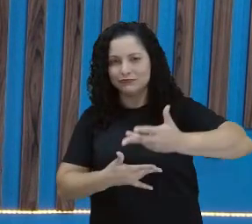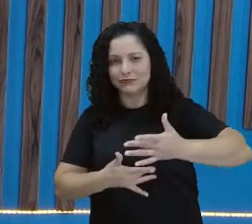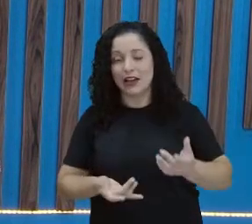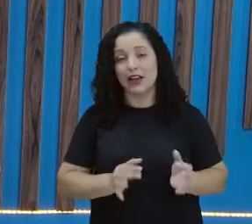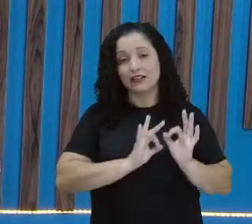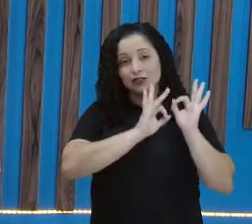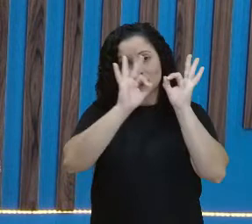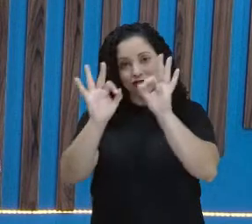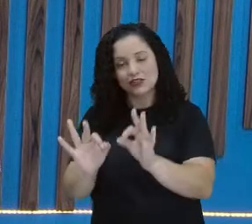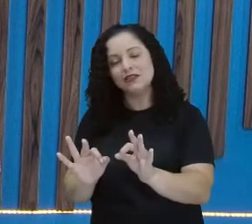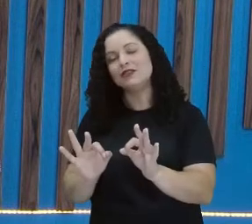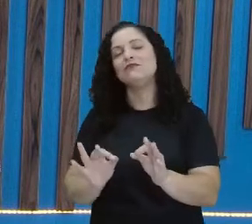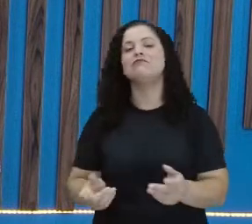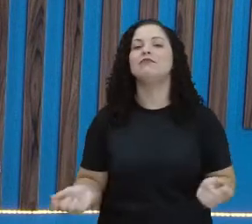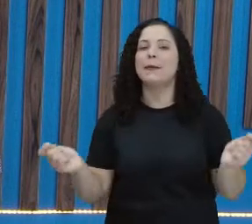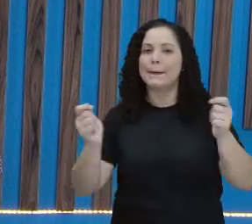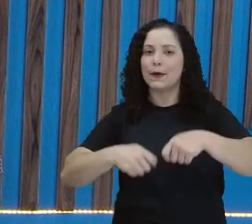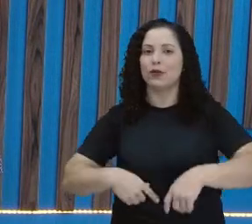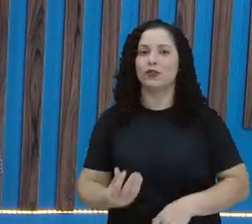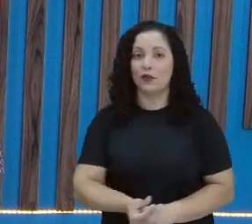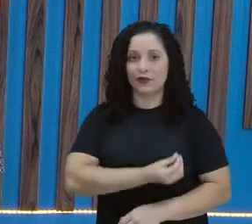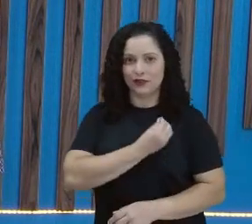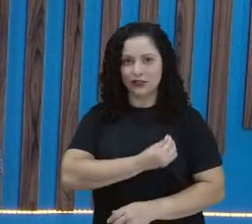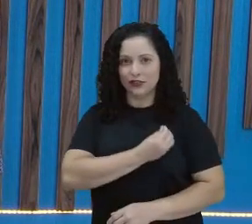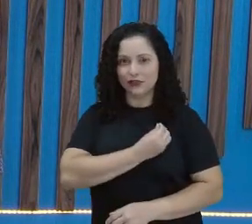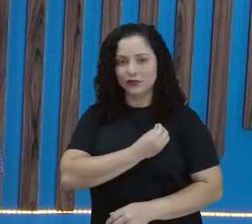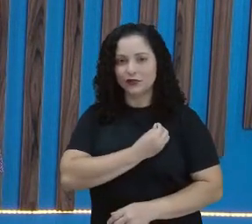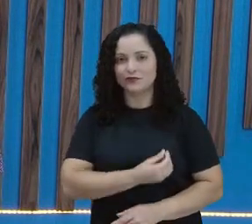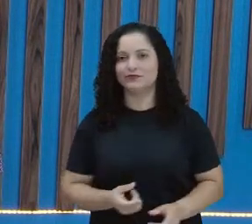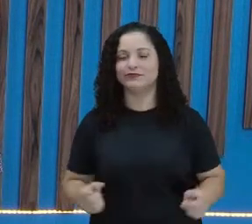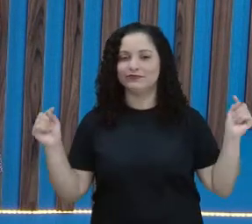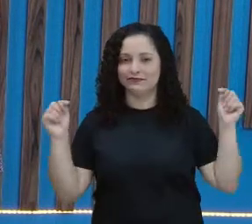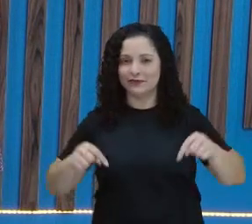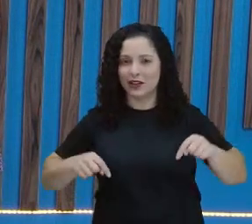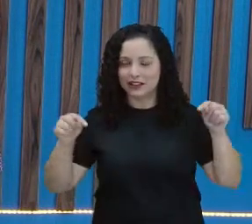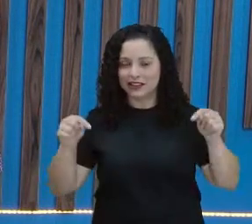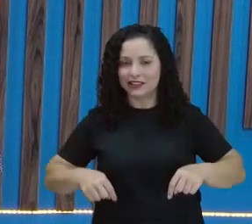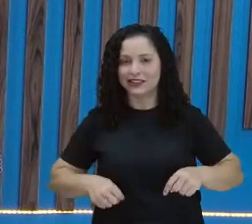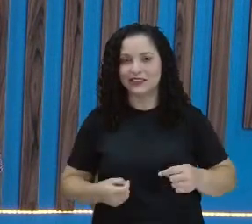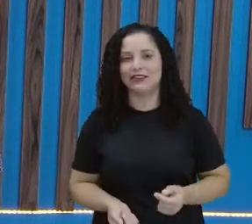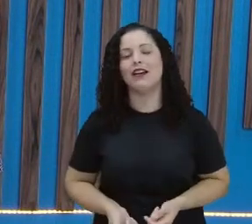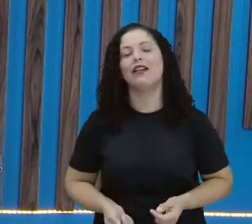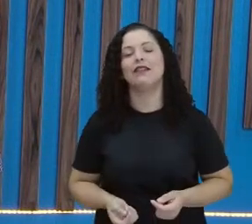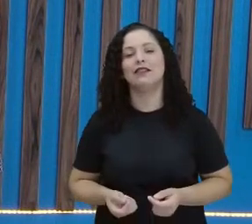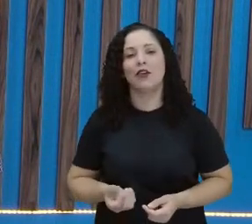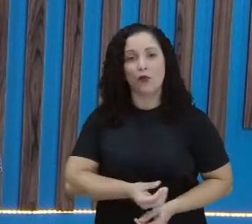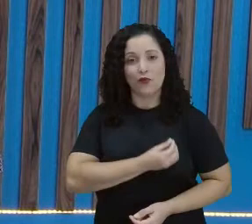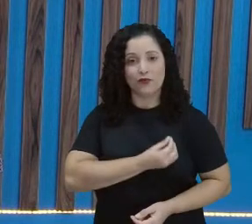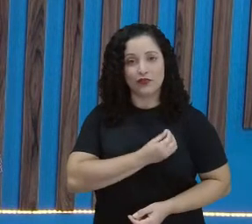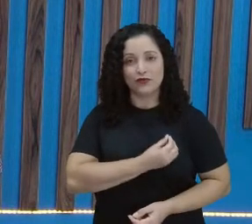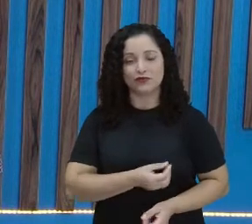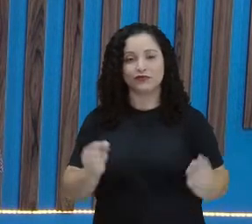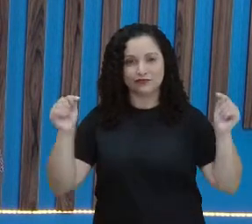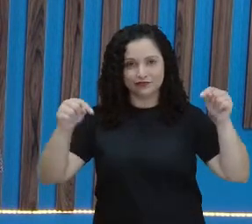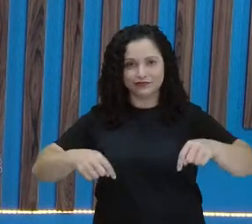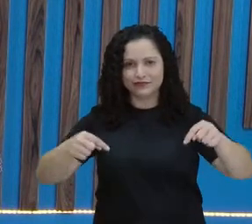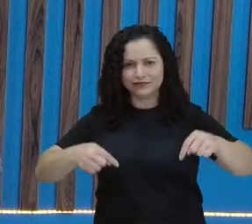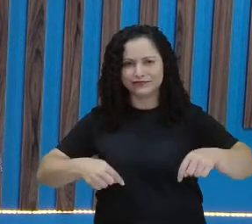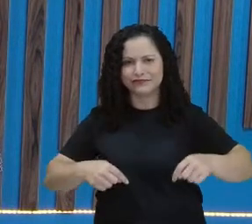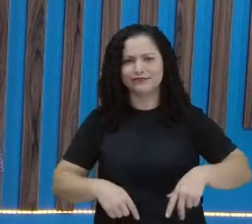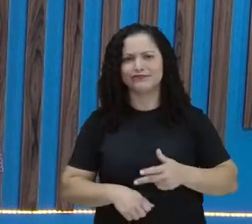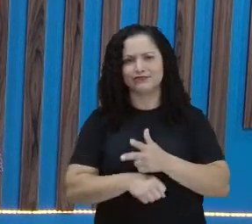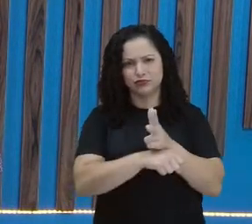você pode assistir ao vivo, sim. Eu estou aqui em tempo real nos estúdios do Educa Recife.